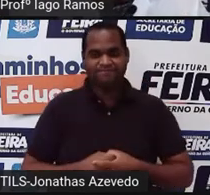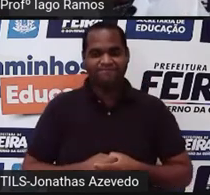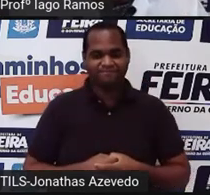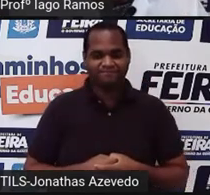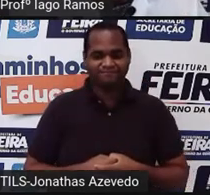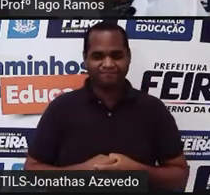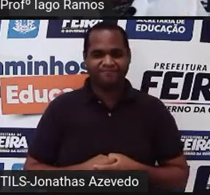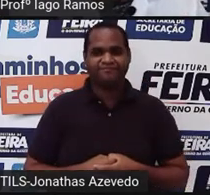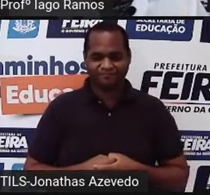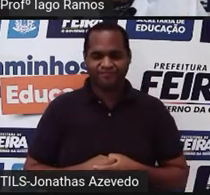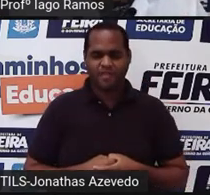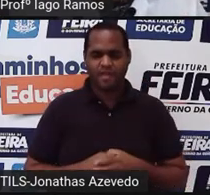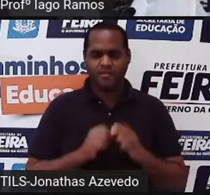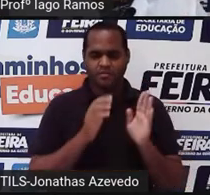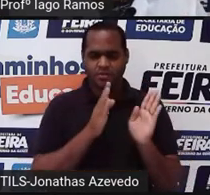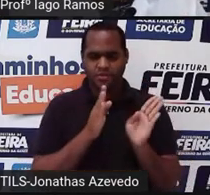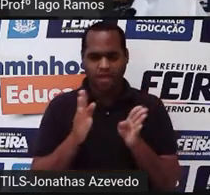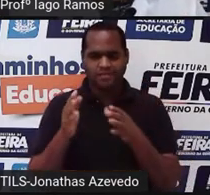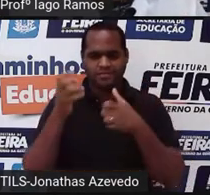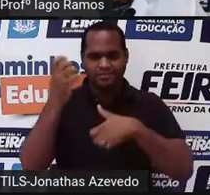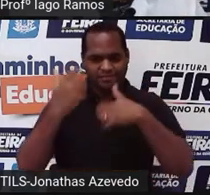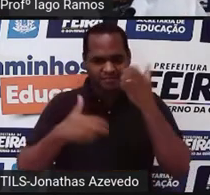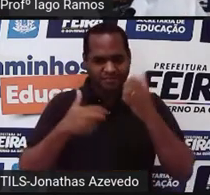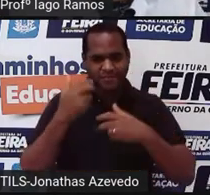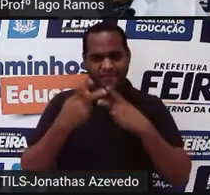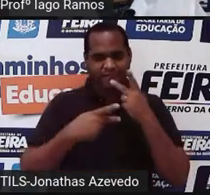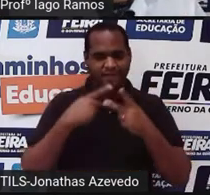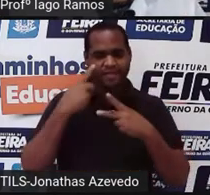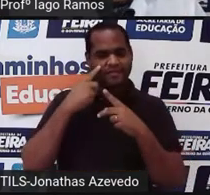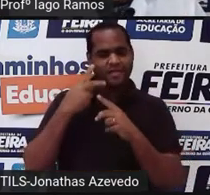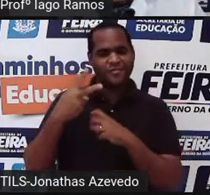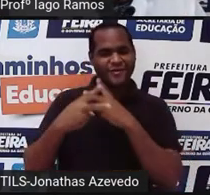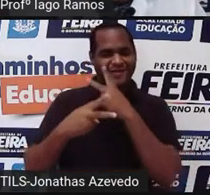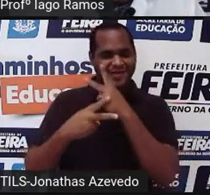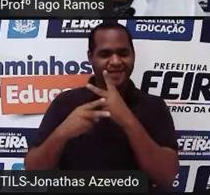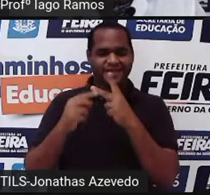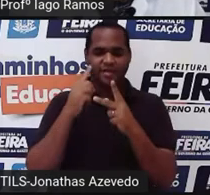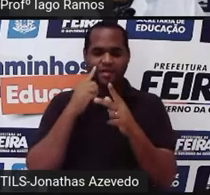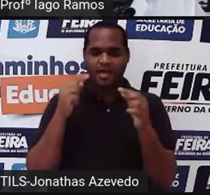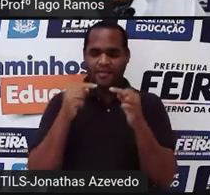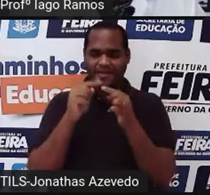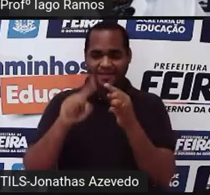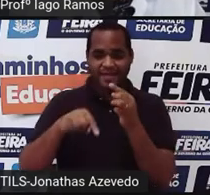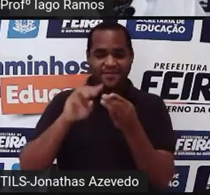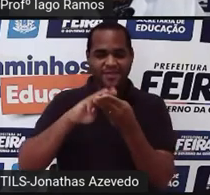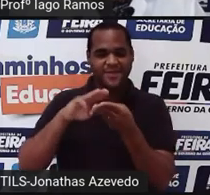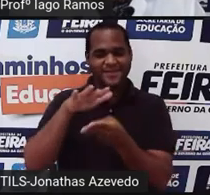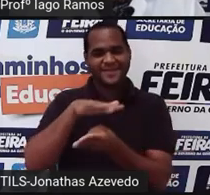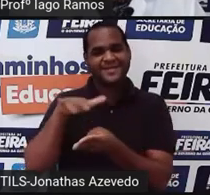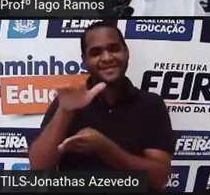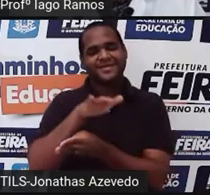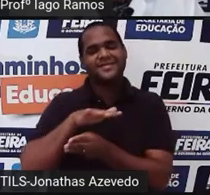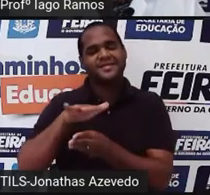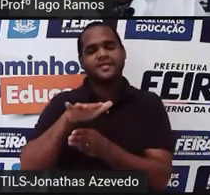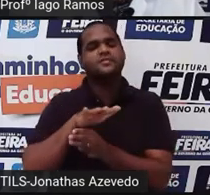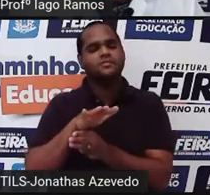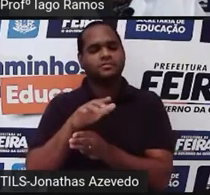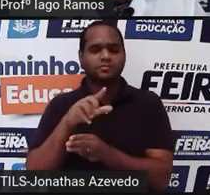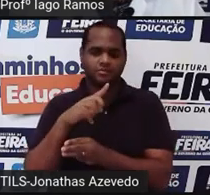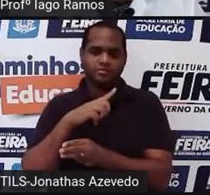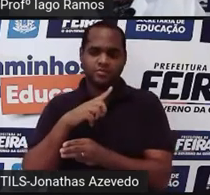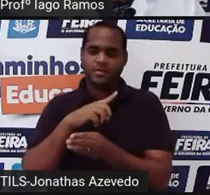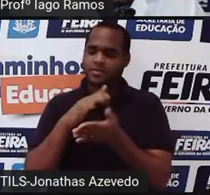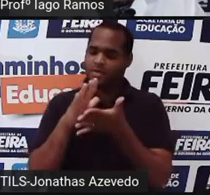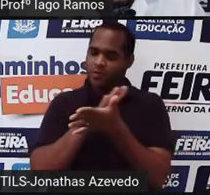Então, já que a gente está falando dessa coisa da potenciação, dessa operação matemática, não é? Existem